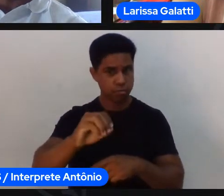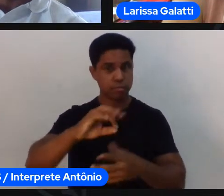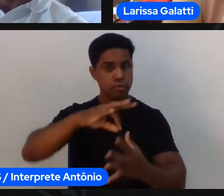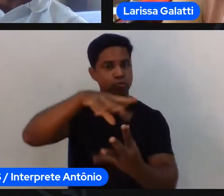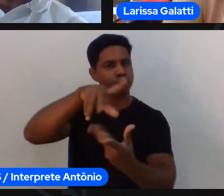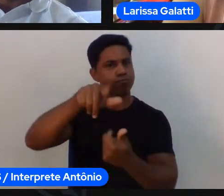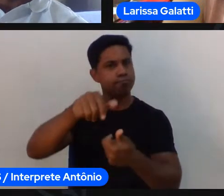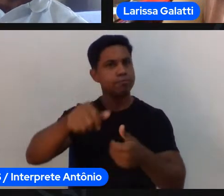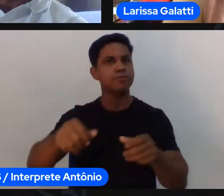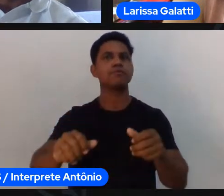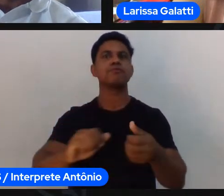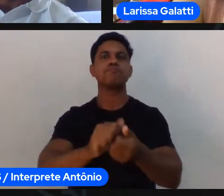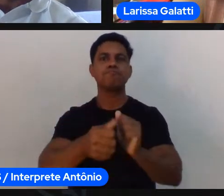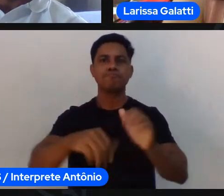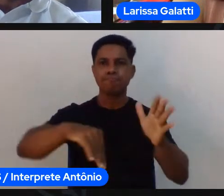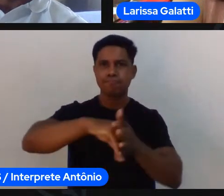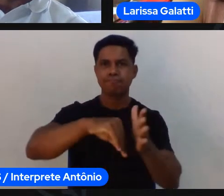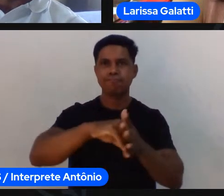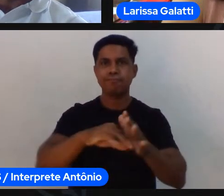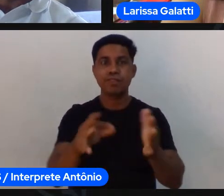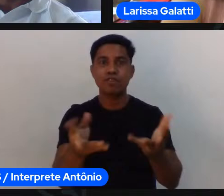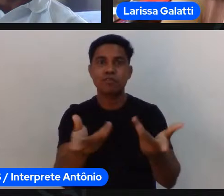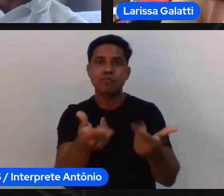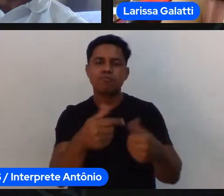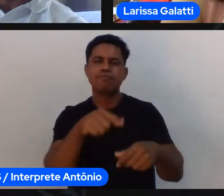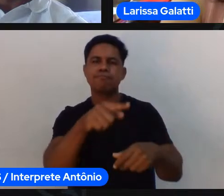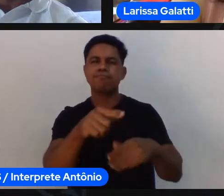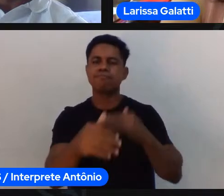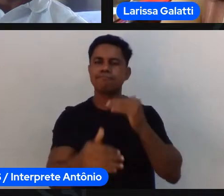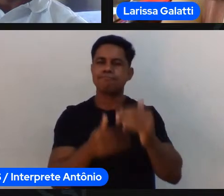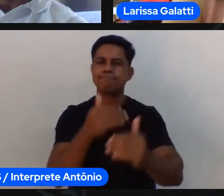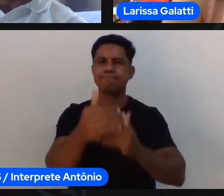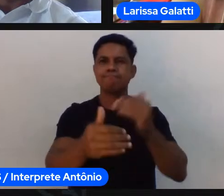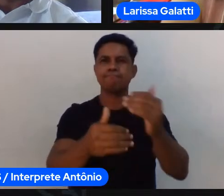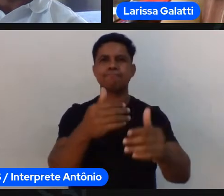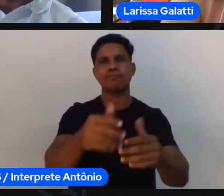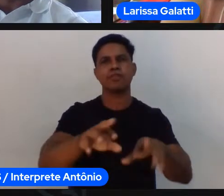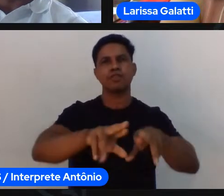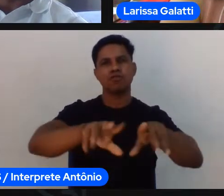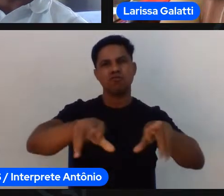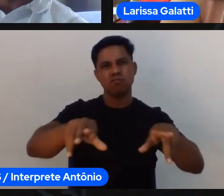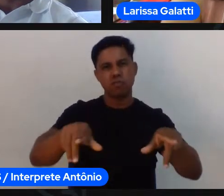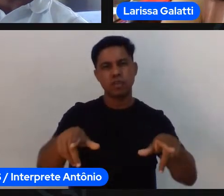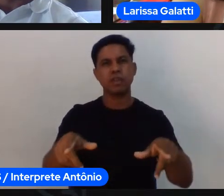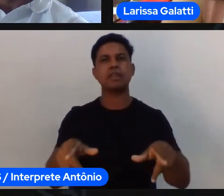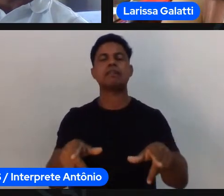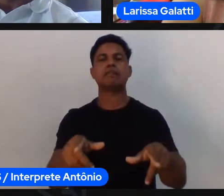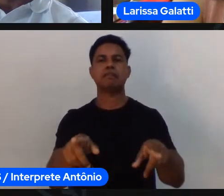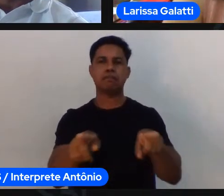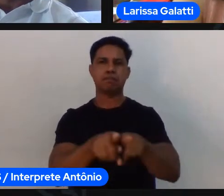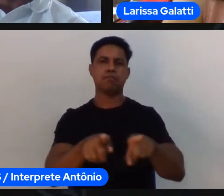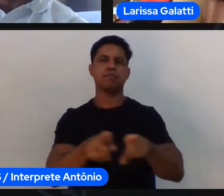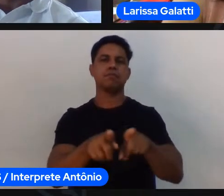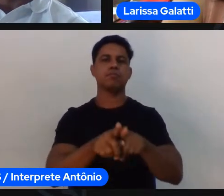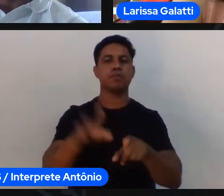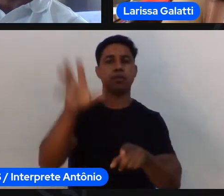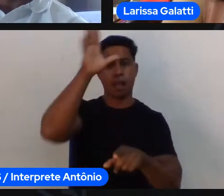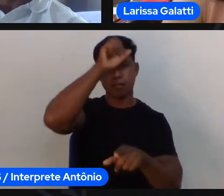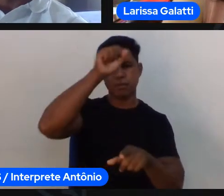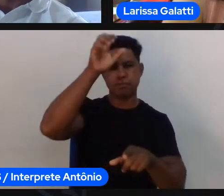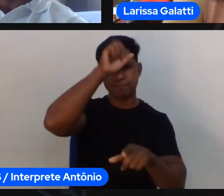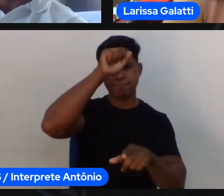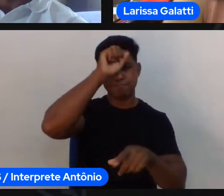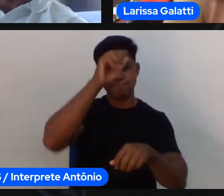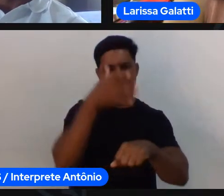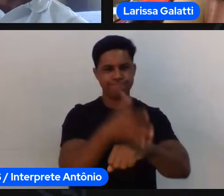processos de formação diversificados nos clubes né cada país tem um modelo diferente mas aí a especialização